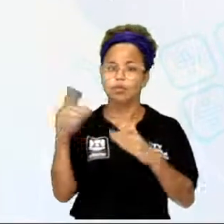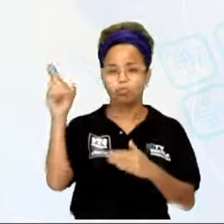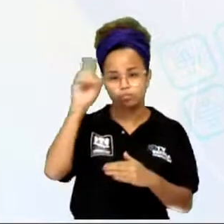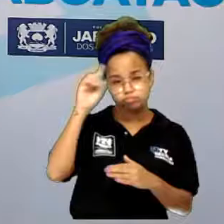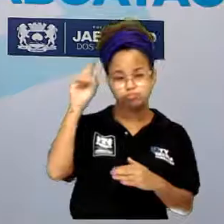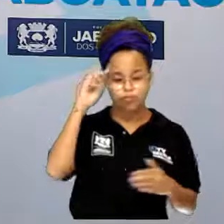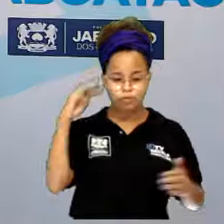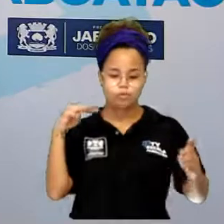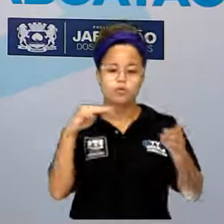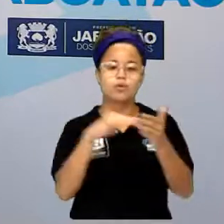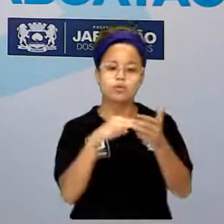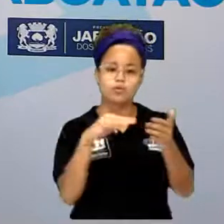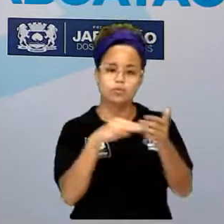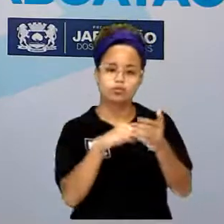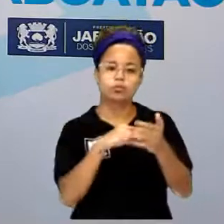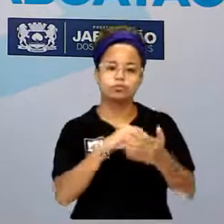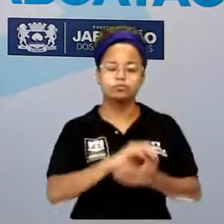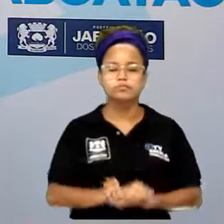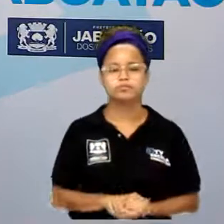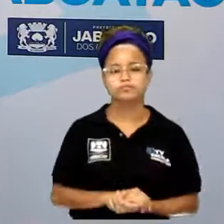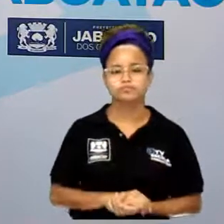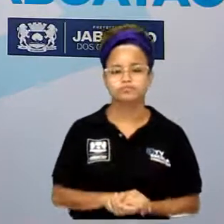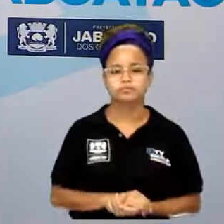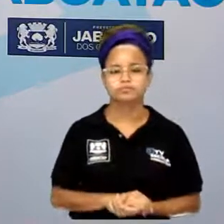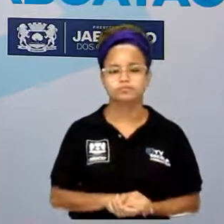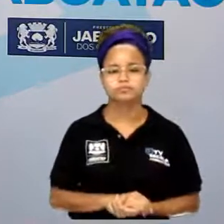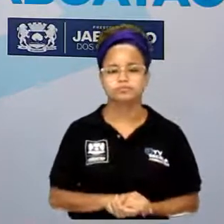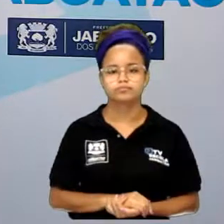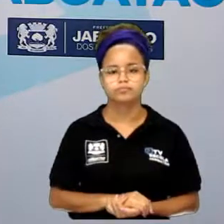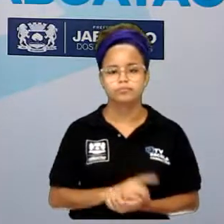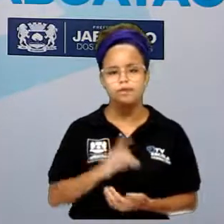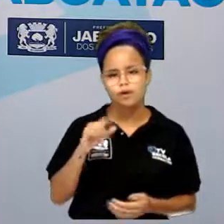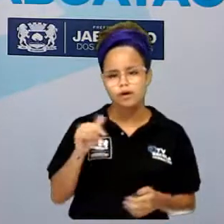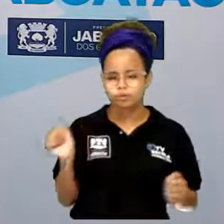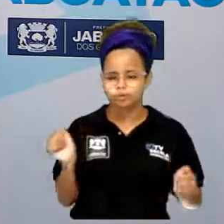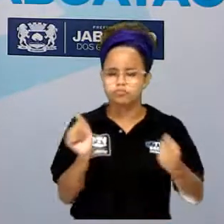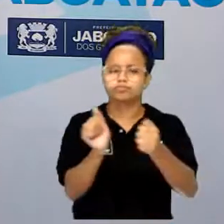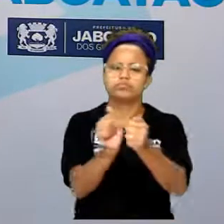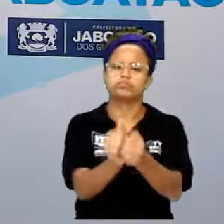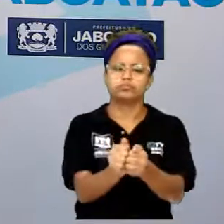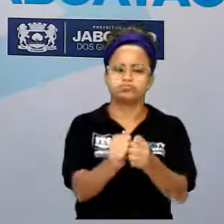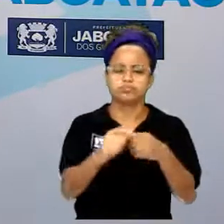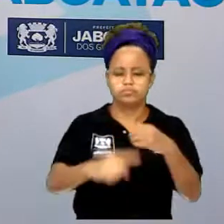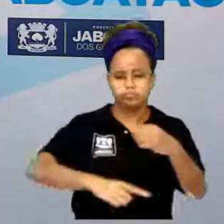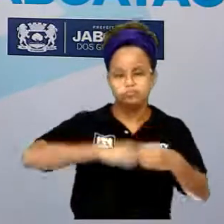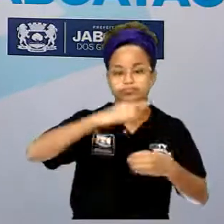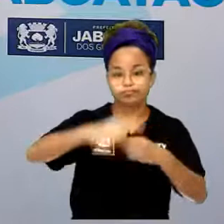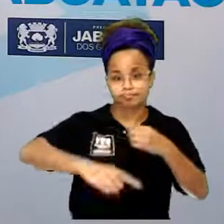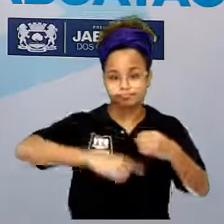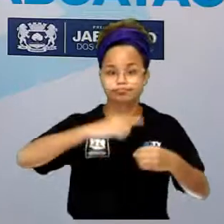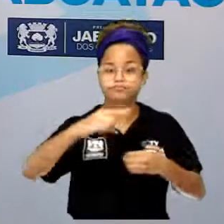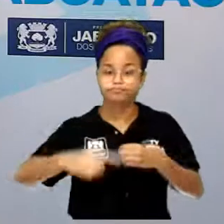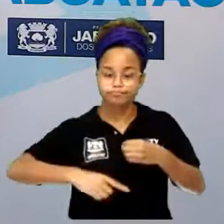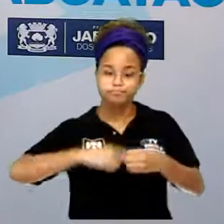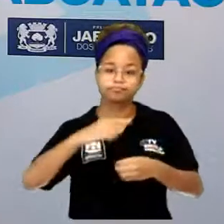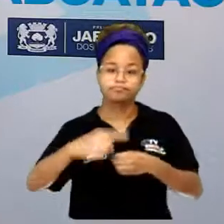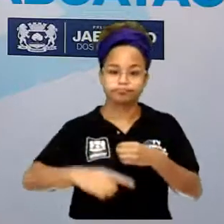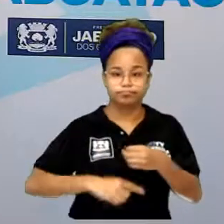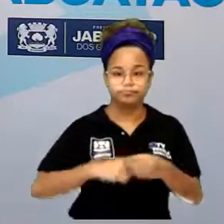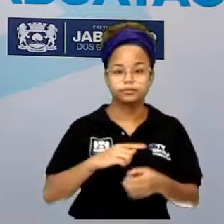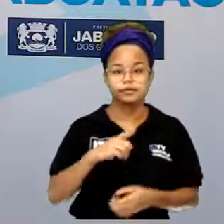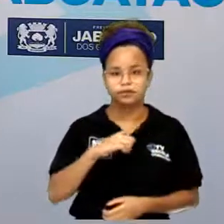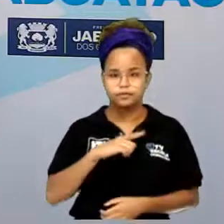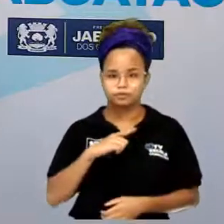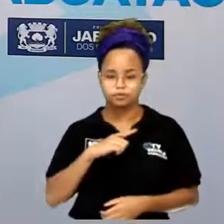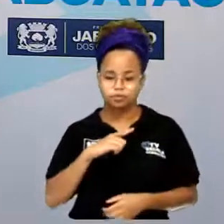tomadas, né? Ela nada mais é do que um conjunto de elétrons, de uma carga elétrica. E daí vem o